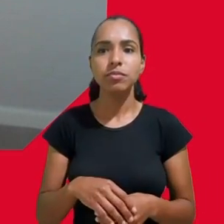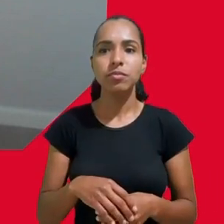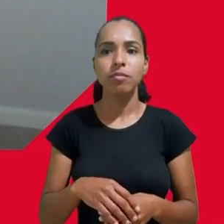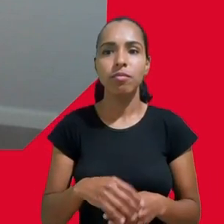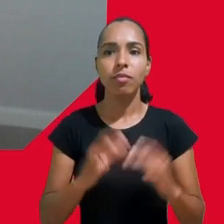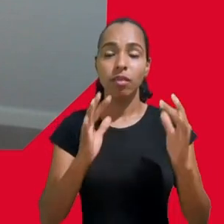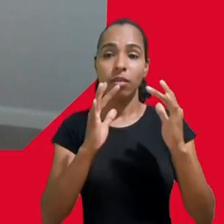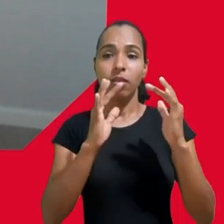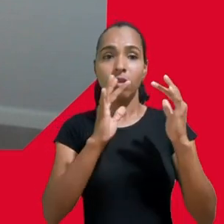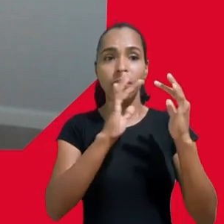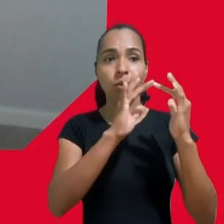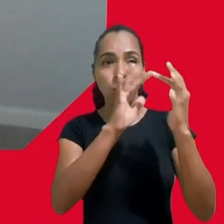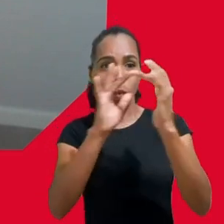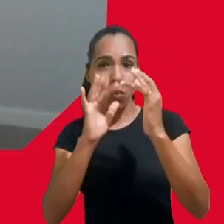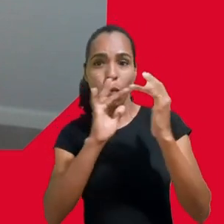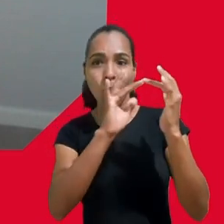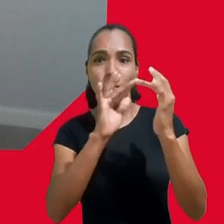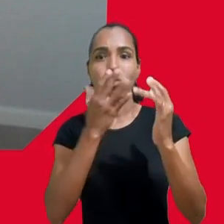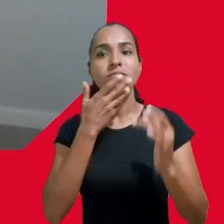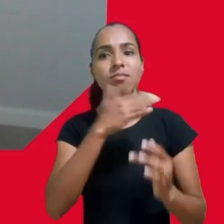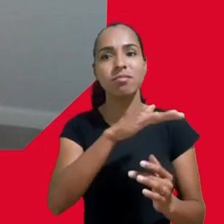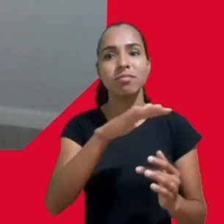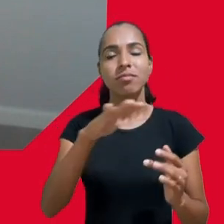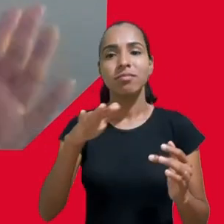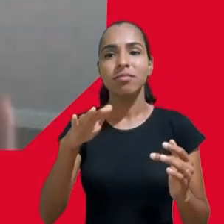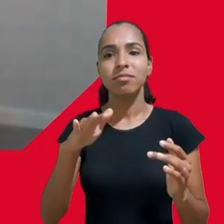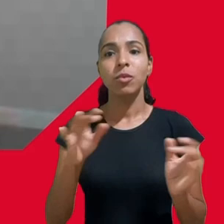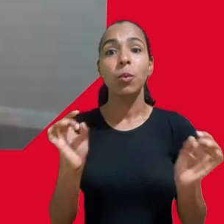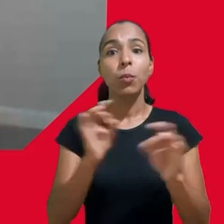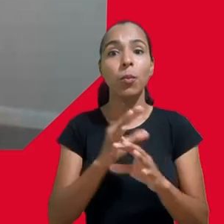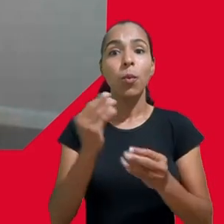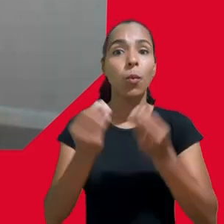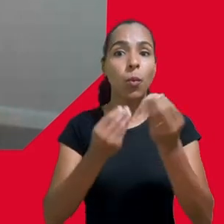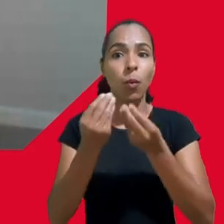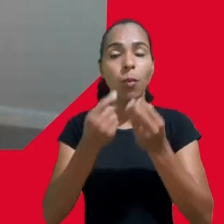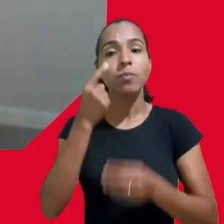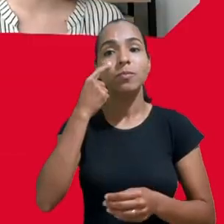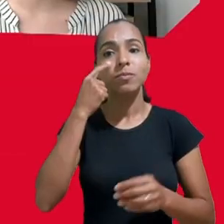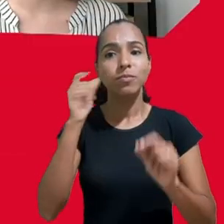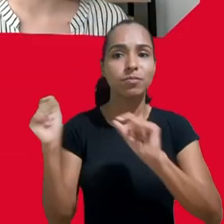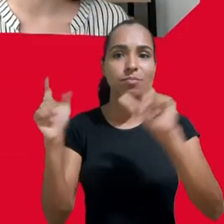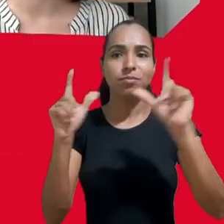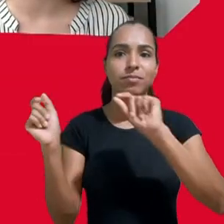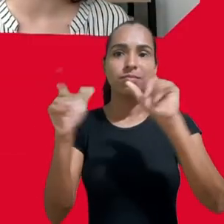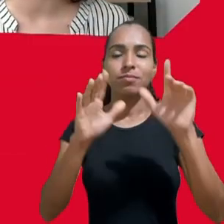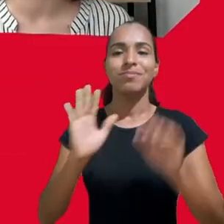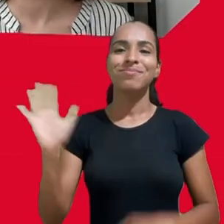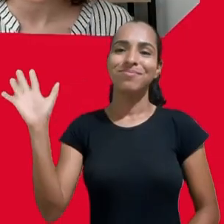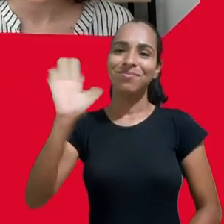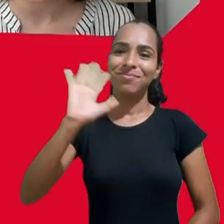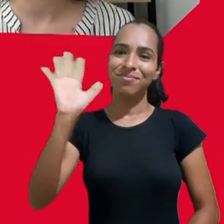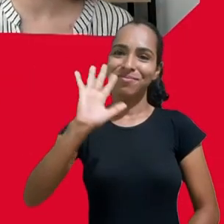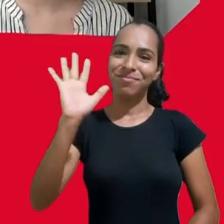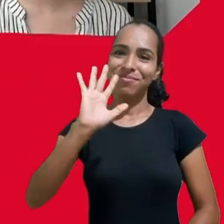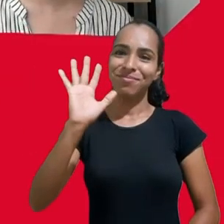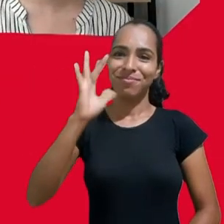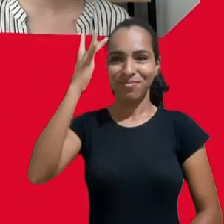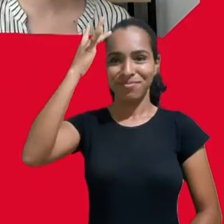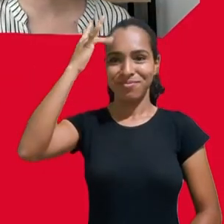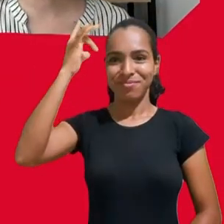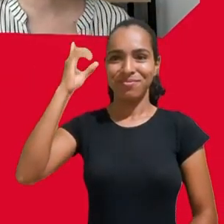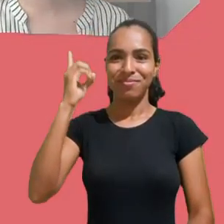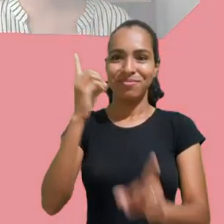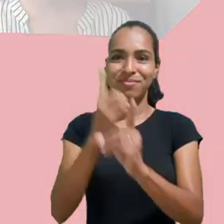nosso segundo dia de fora então assistindo a um dos episódios tchau pessoal até amanhã tchau pessoal muito obrigada